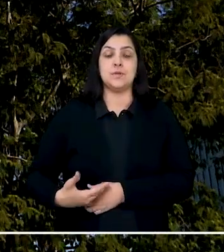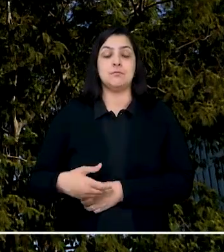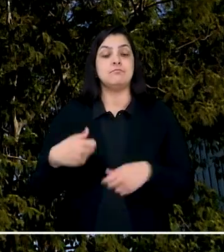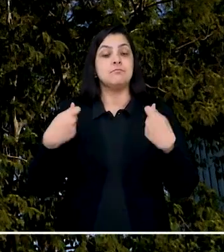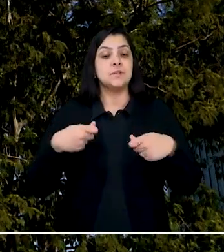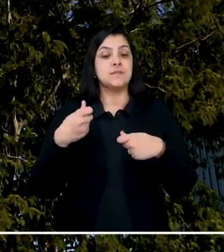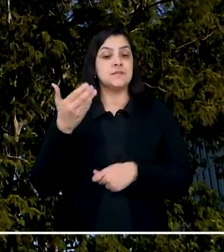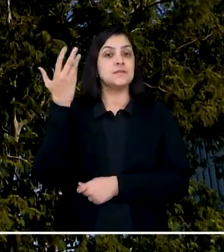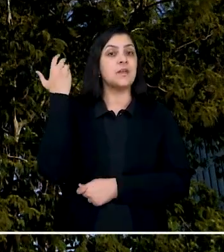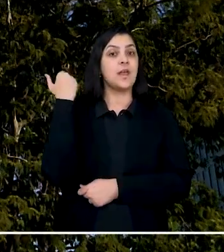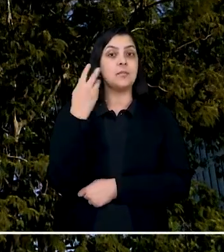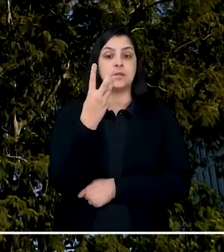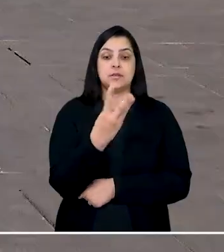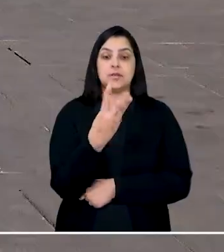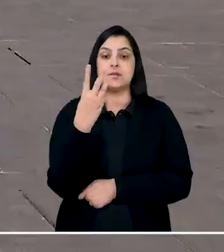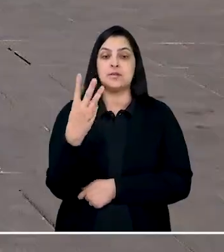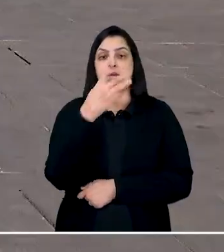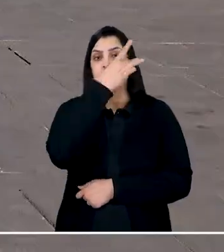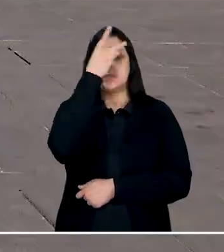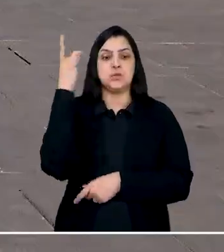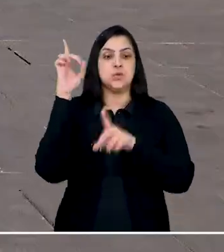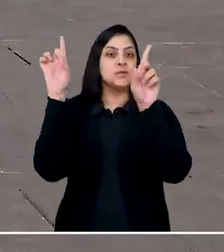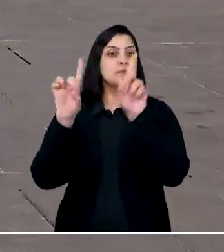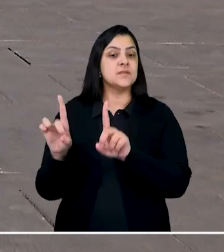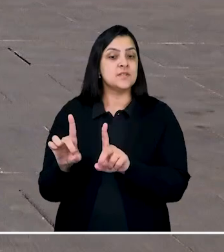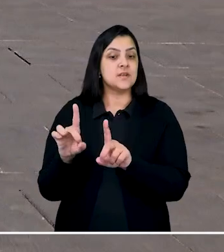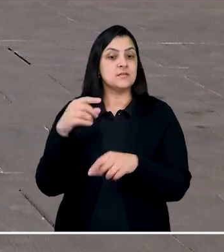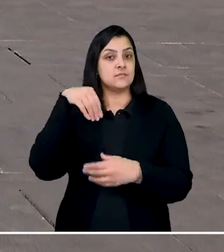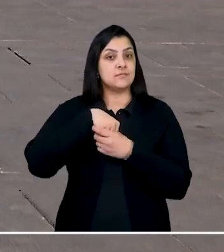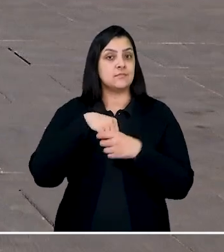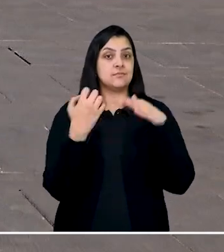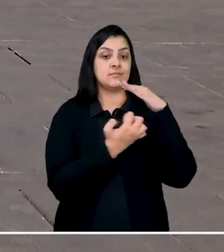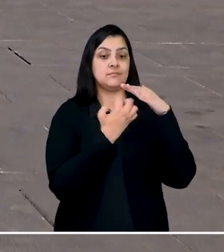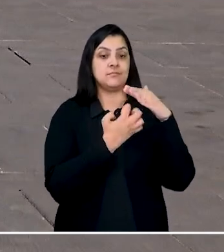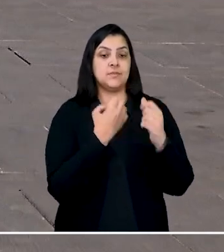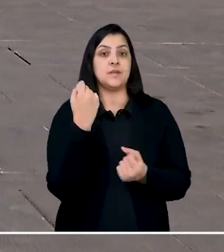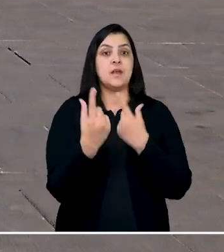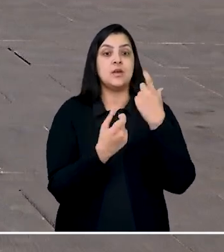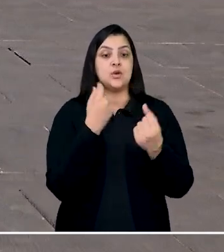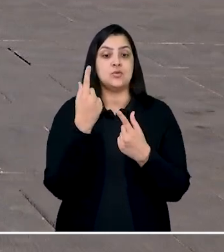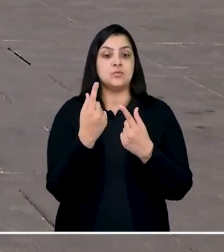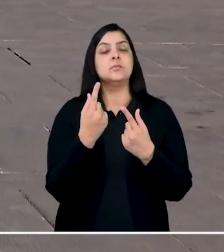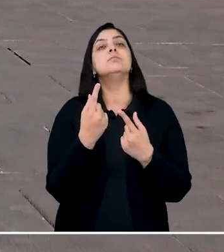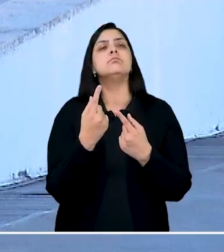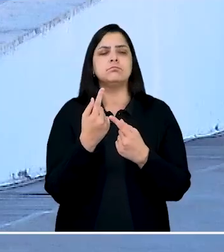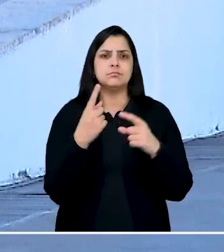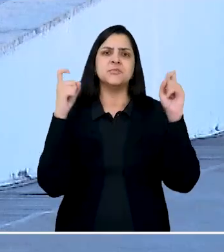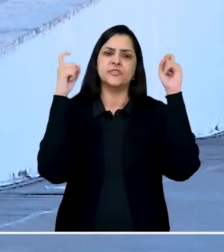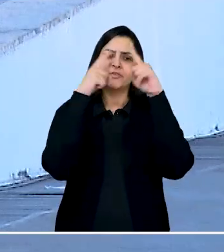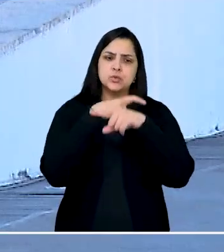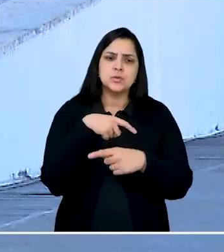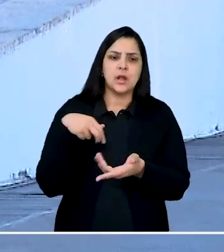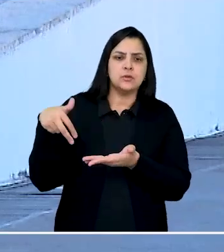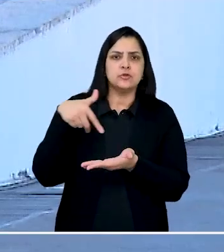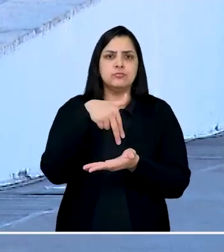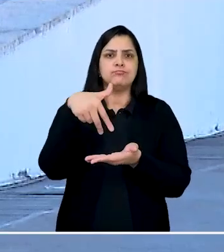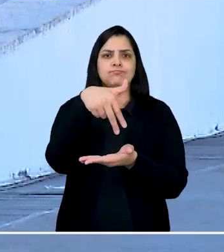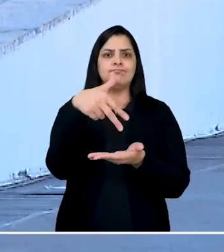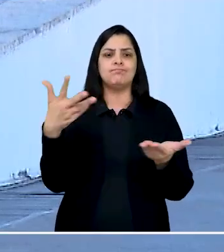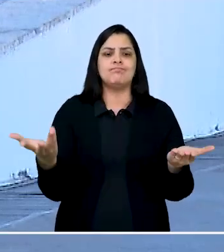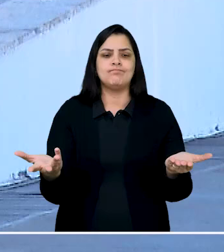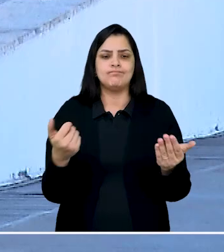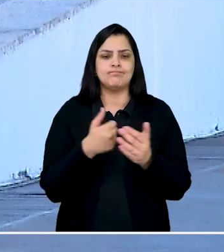Cepisa tinha na época 33 pessoas com deficiência, algumas com sérias dificuldades de locomoção